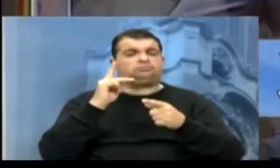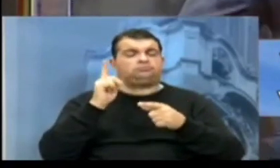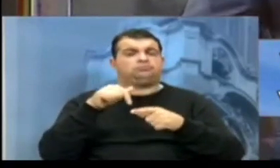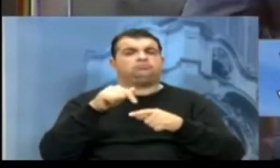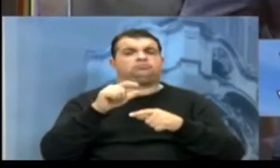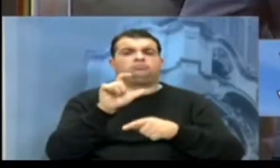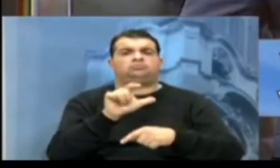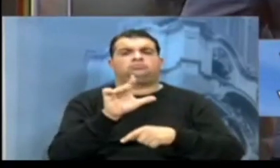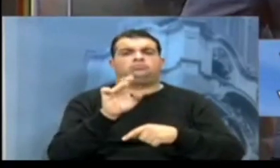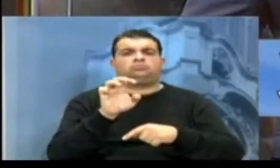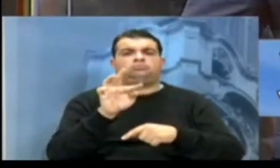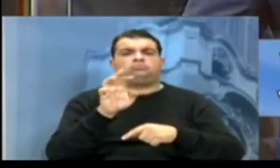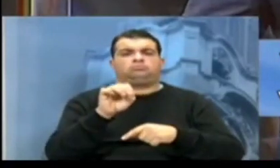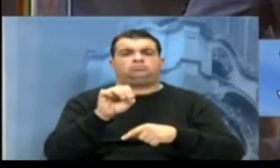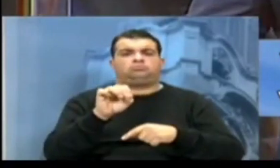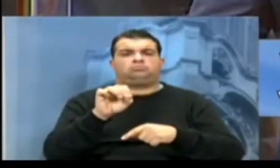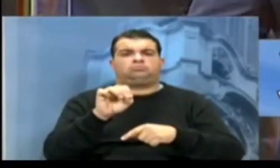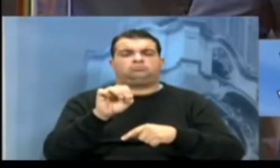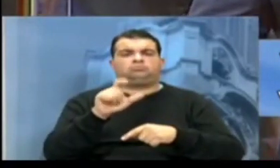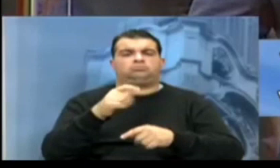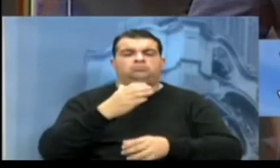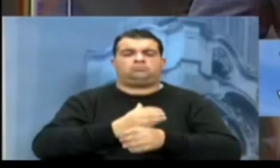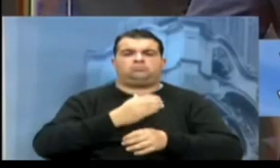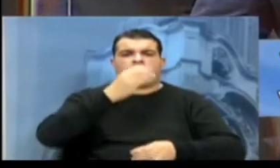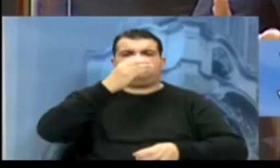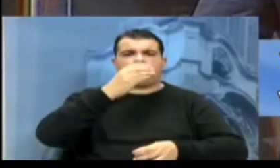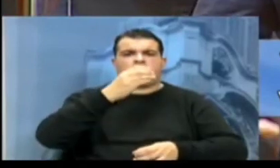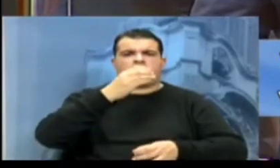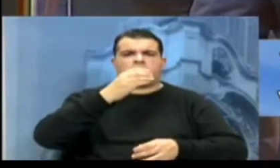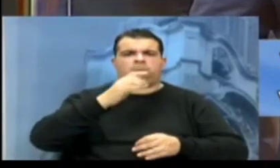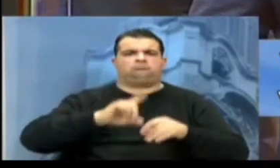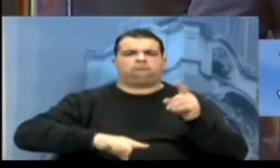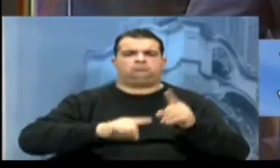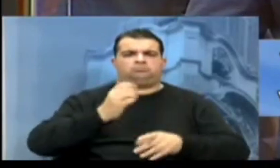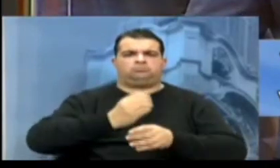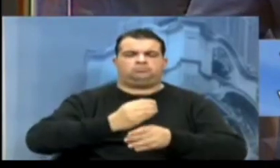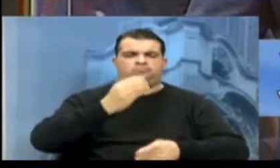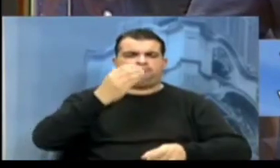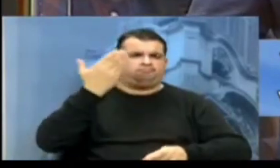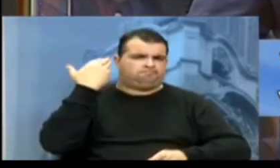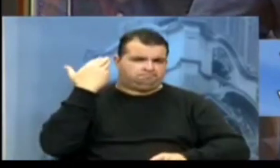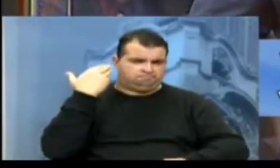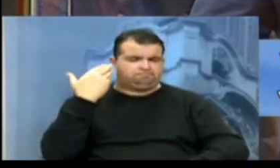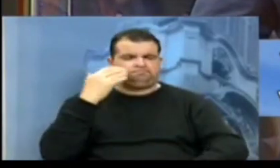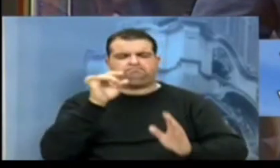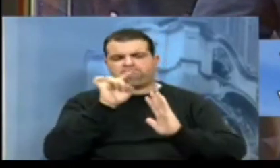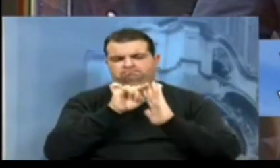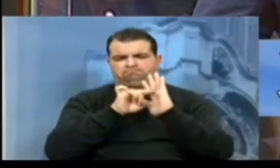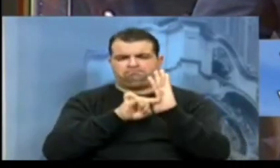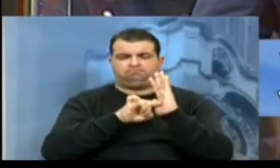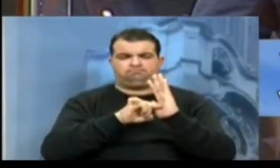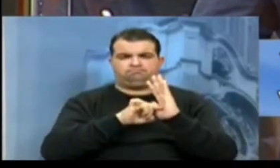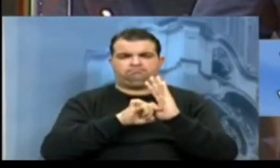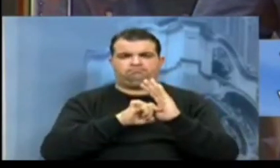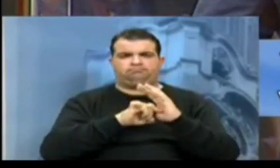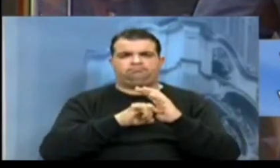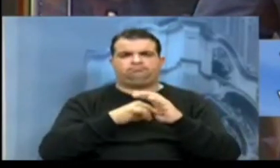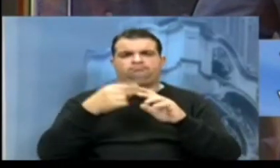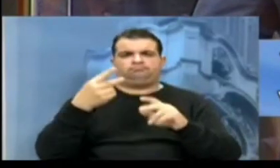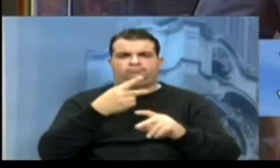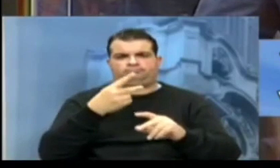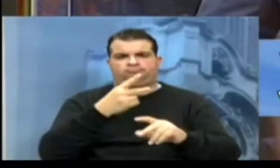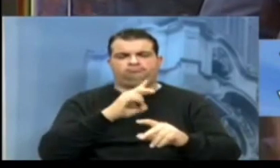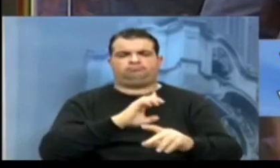o do Beto, o caso Carrefour, que, através da investigação da segunda delegacia de